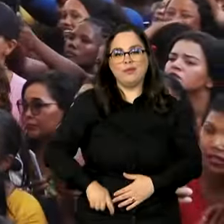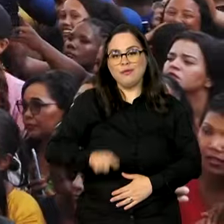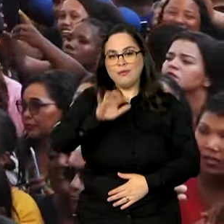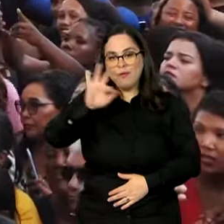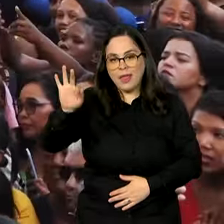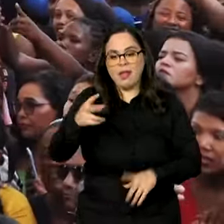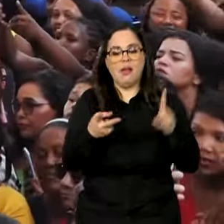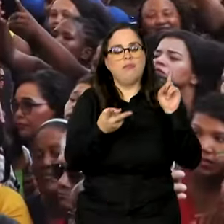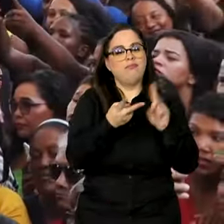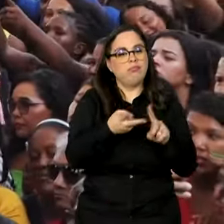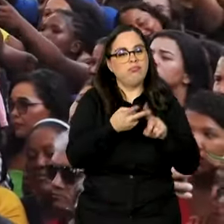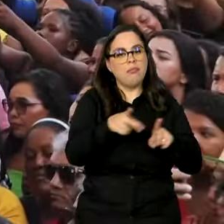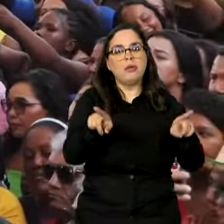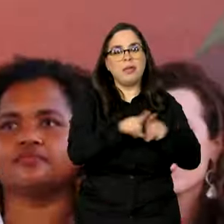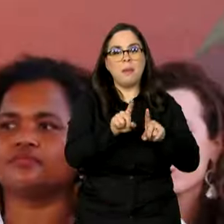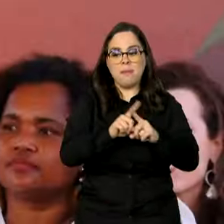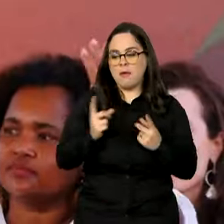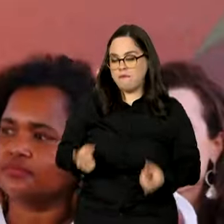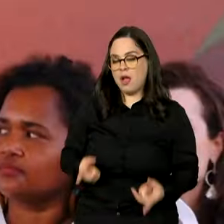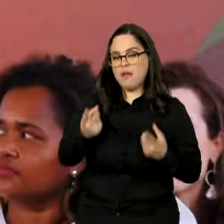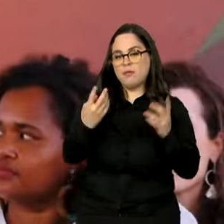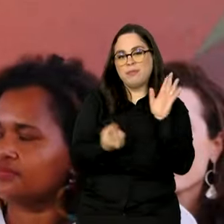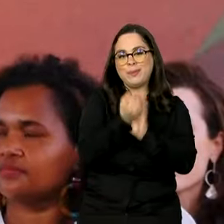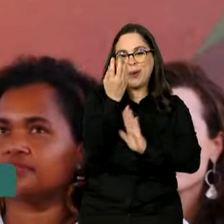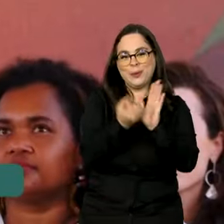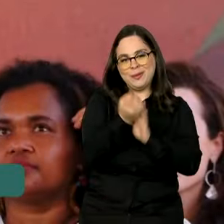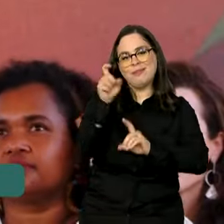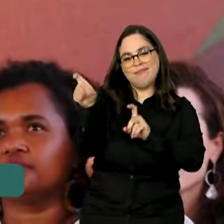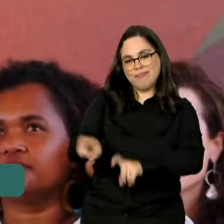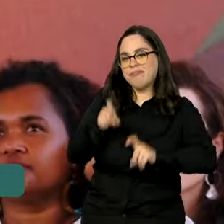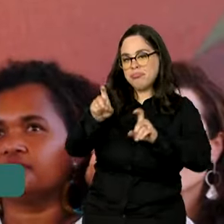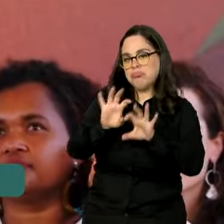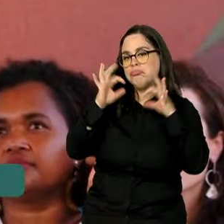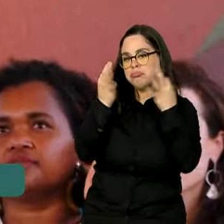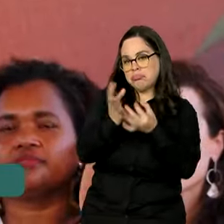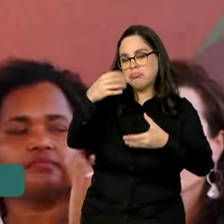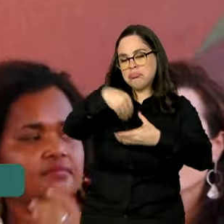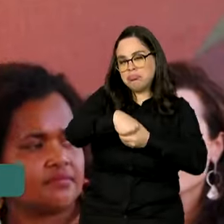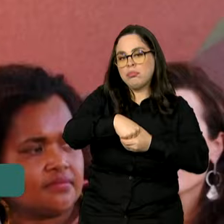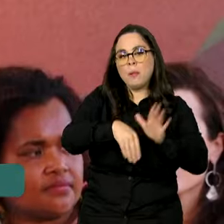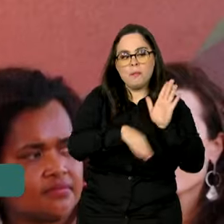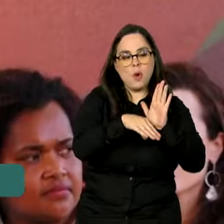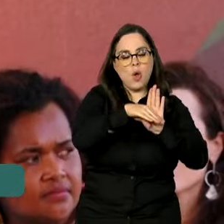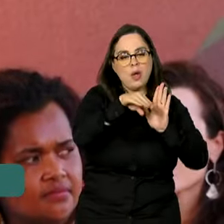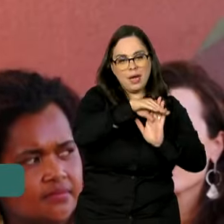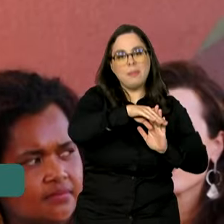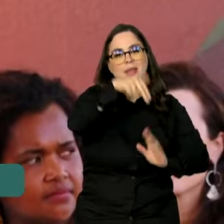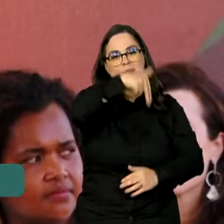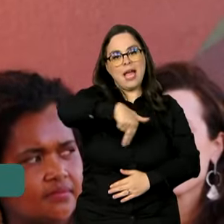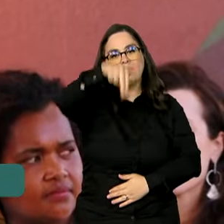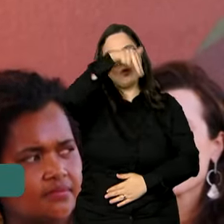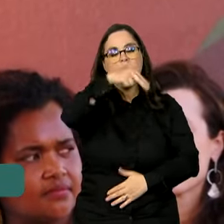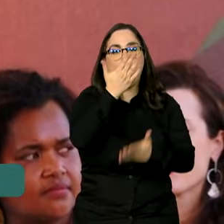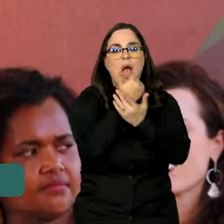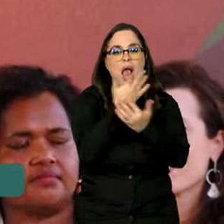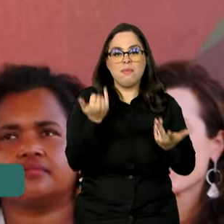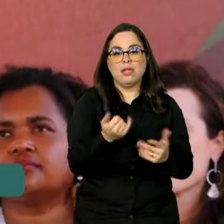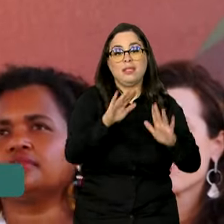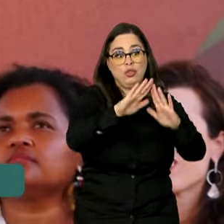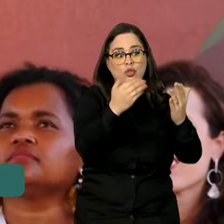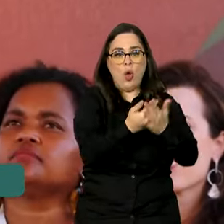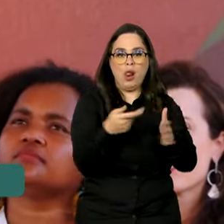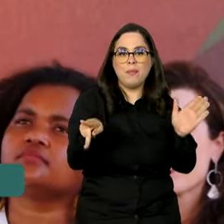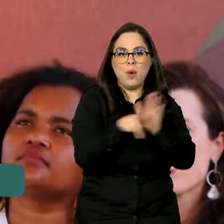Vocês têm direito a vender a produção de vocês no Programa Nacional de Alimentação Escolar